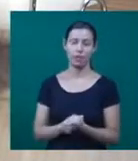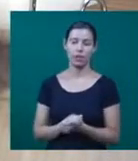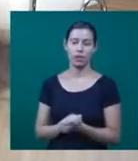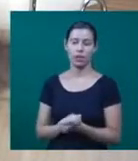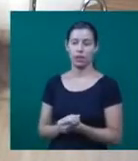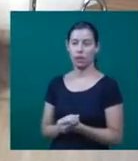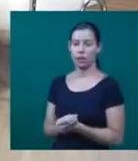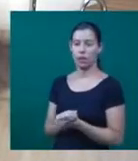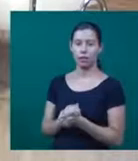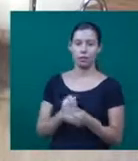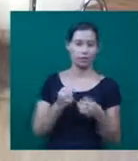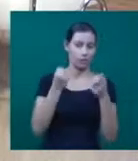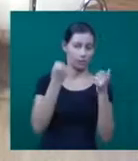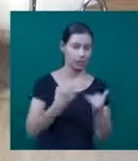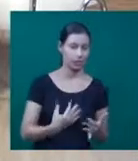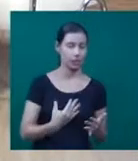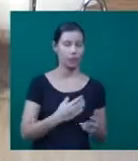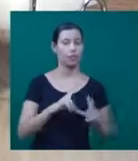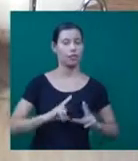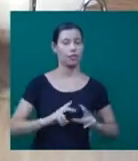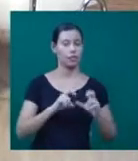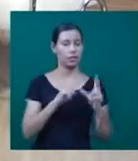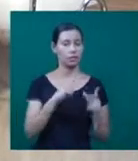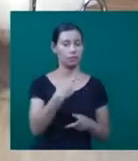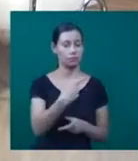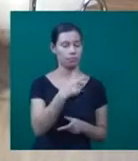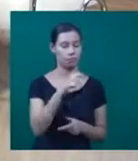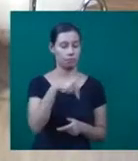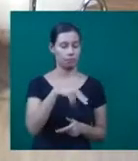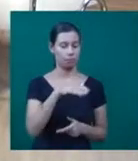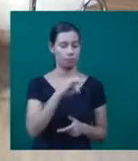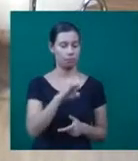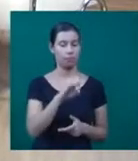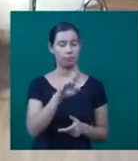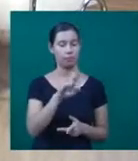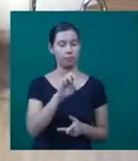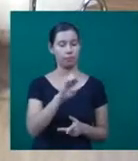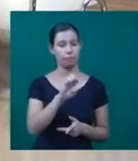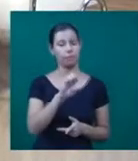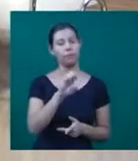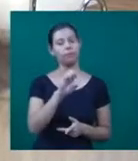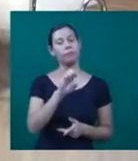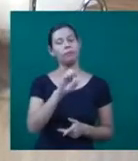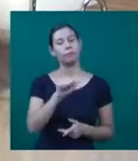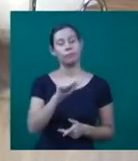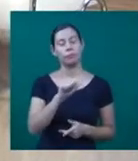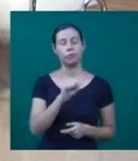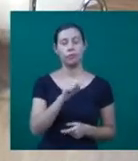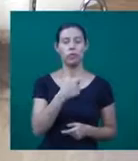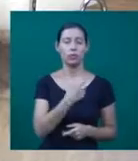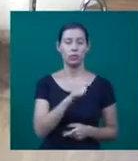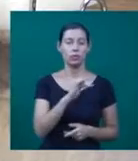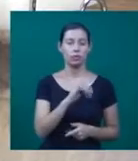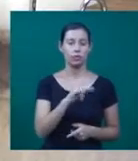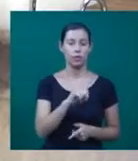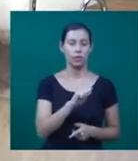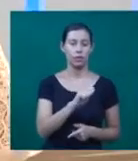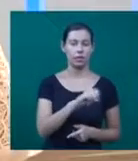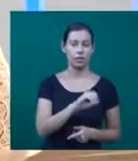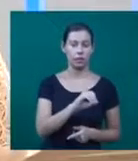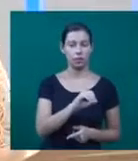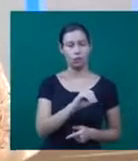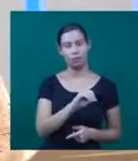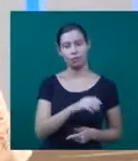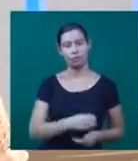fígado, como foi anunciado pelo jornalista. Na verdade, a conversava anteriormente, no caso dele em específico, não é bem assim, não mesmo? Obrigado pela presença.